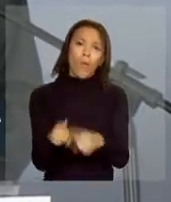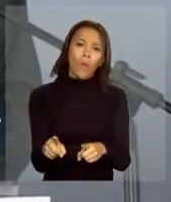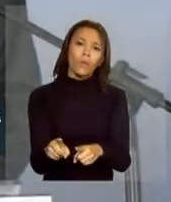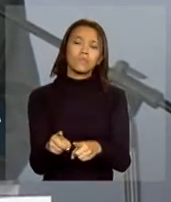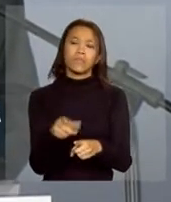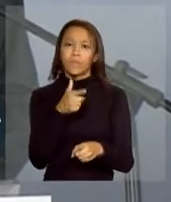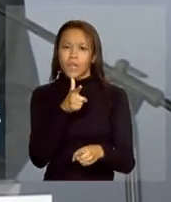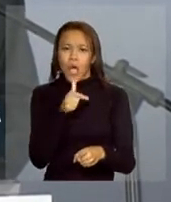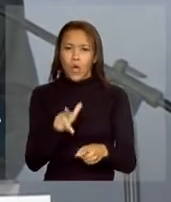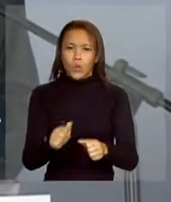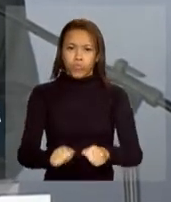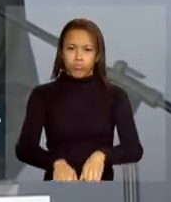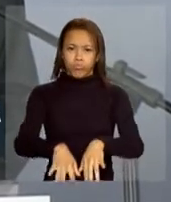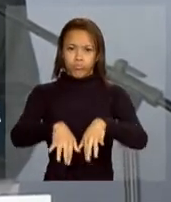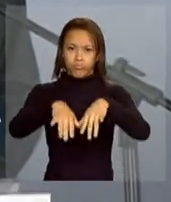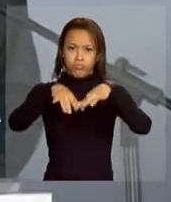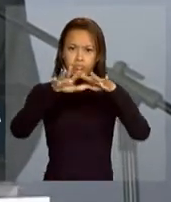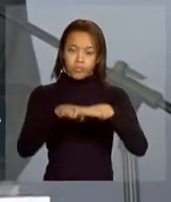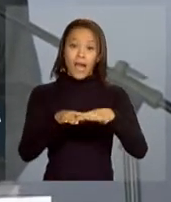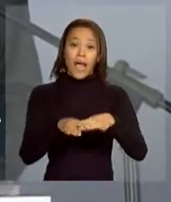enchentes no Aricanduva.